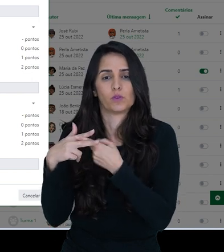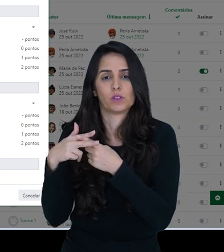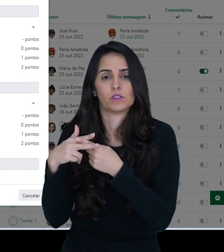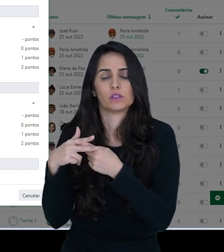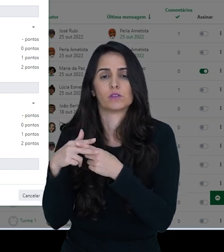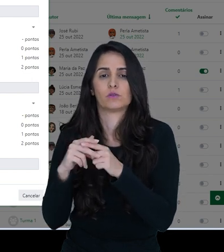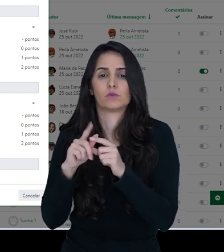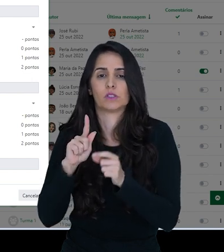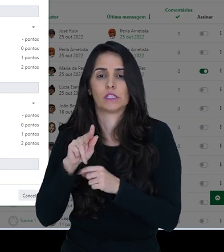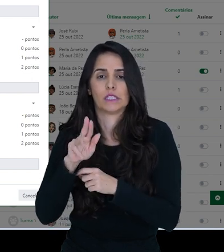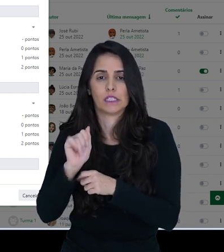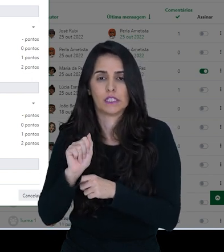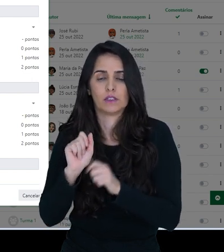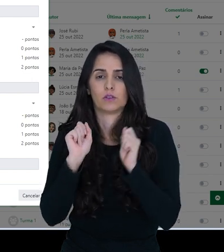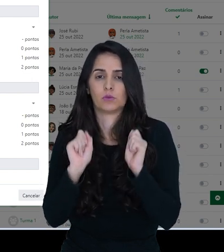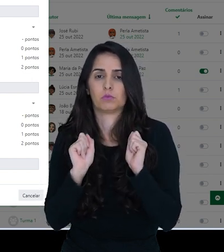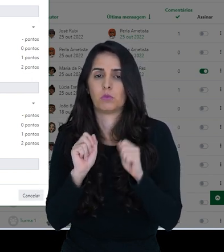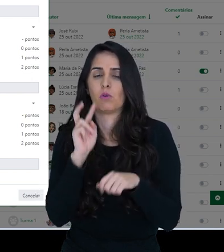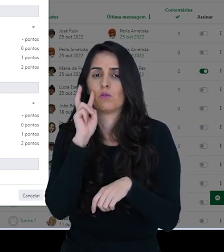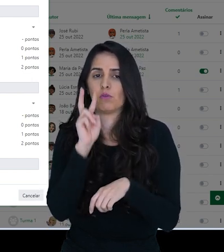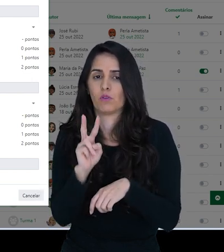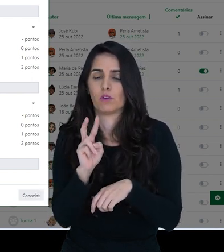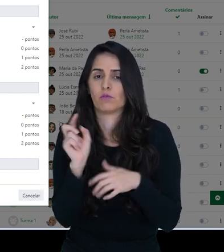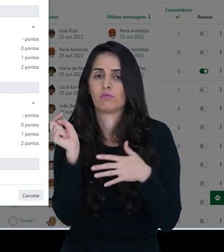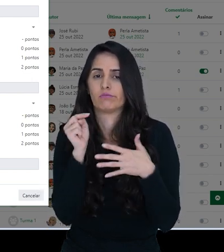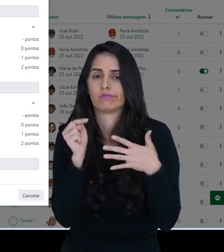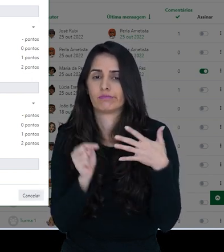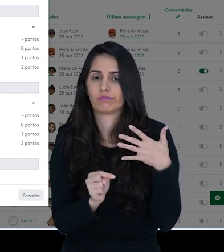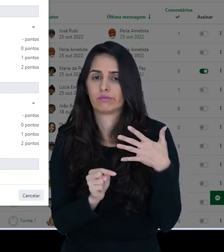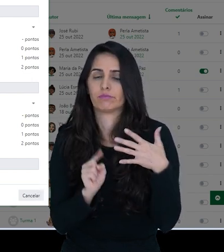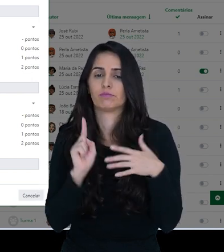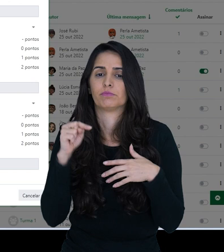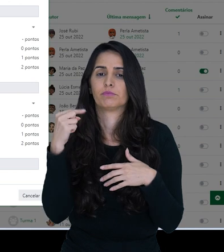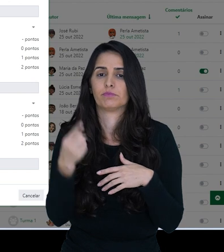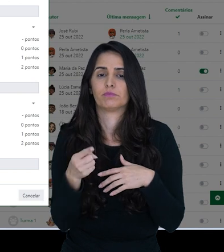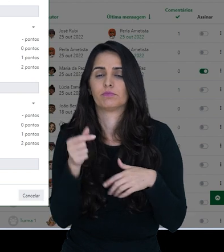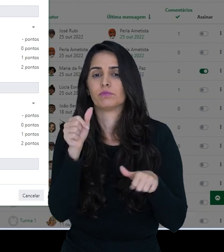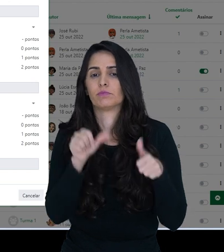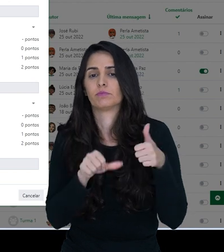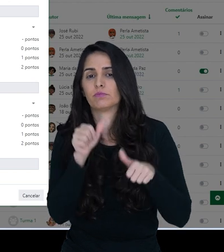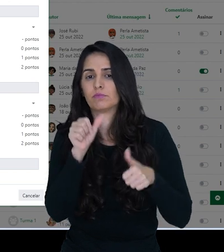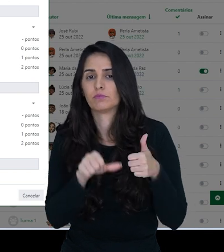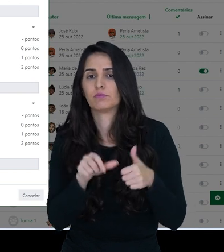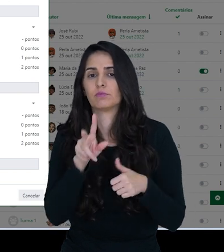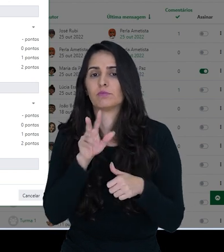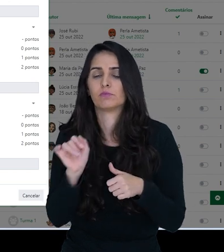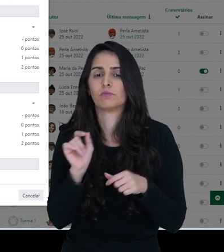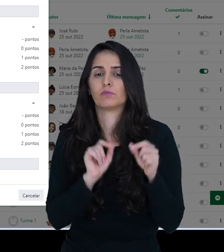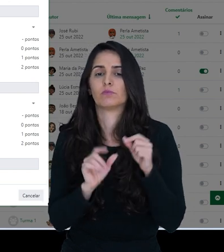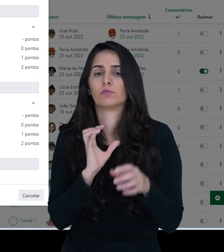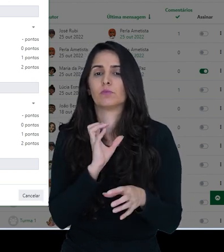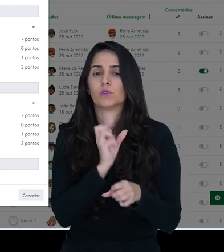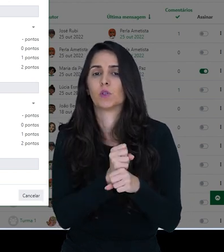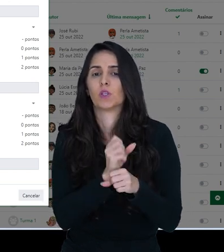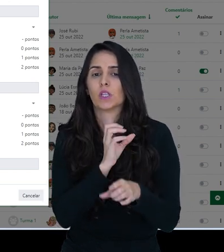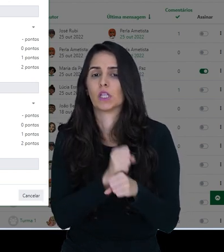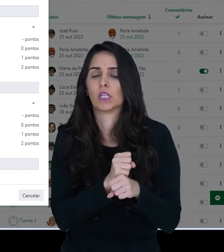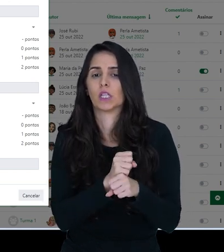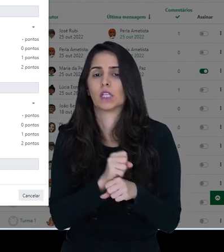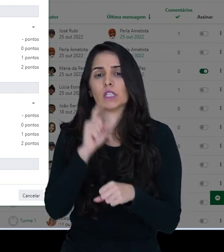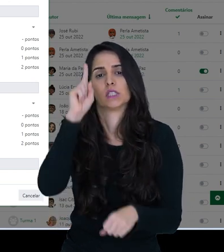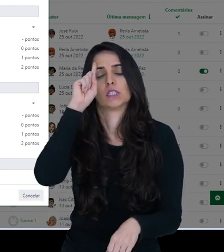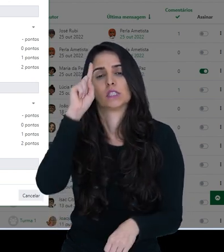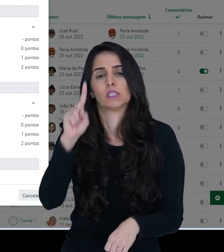da guia que ele pode ver esses critérios, então aqui depois que eu avaliar ele vai ter